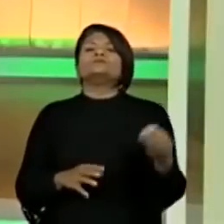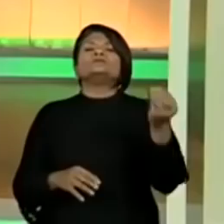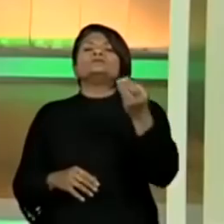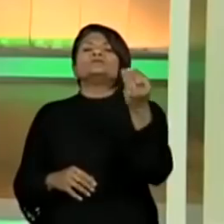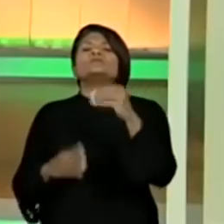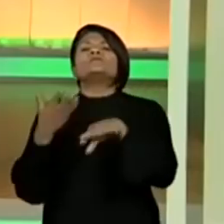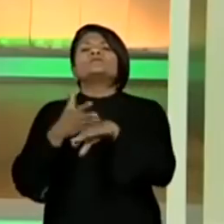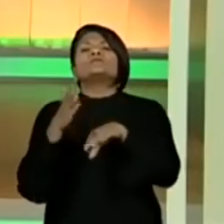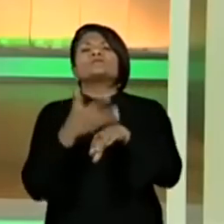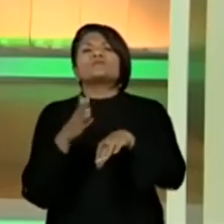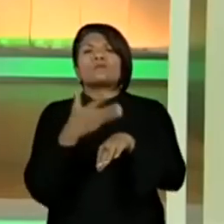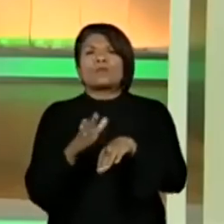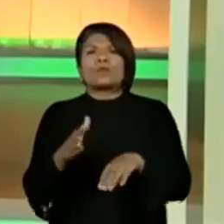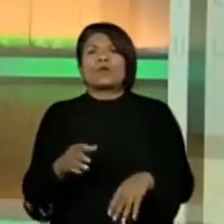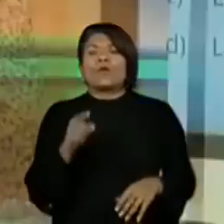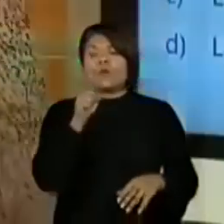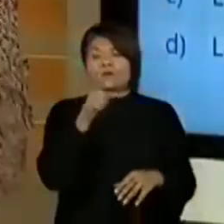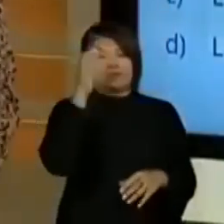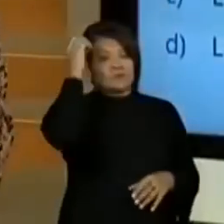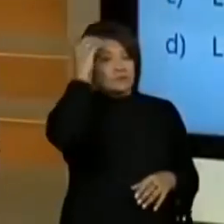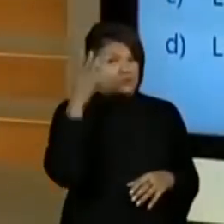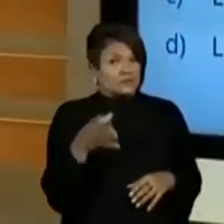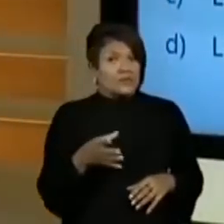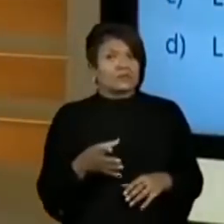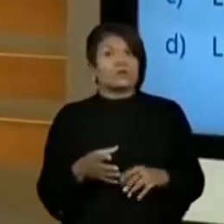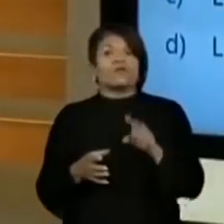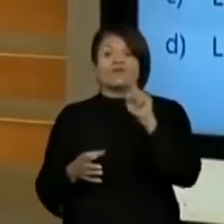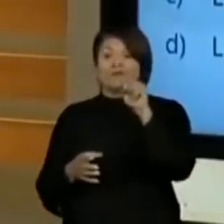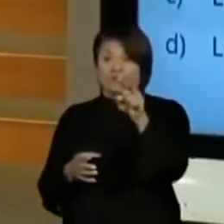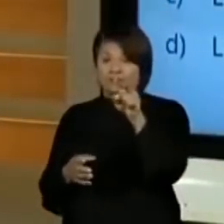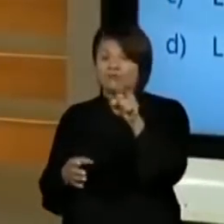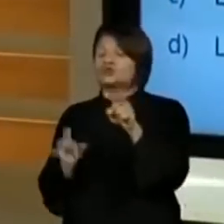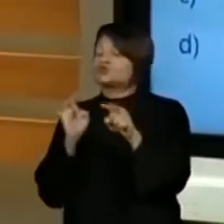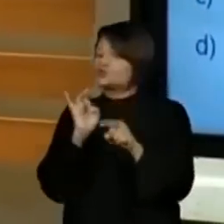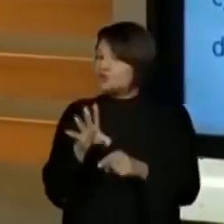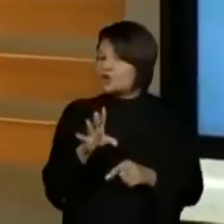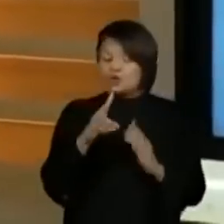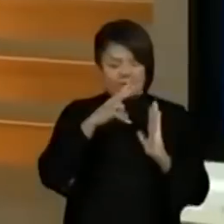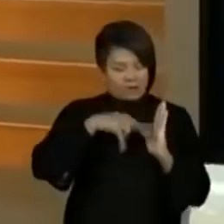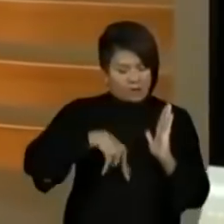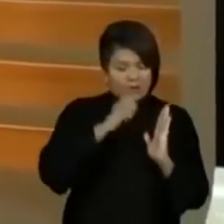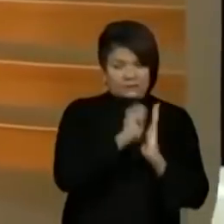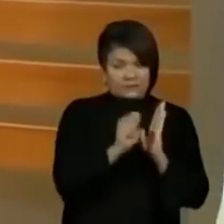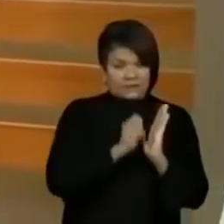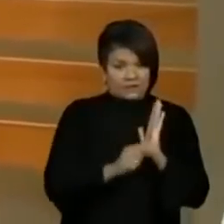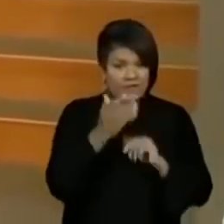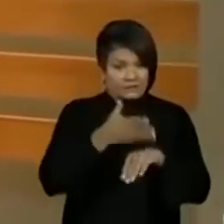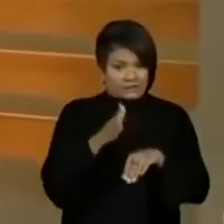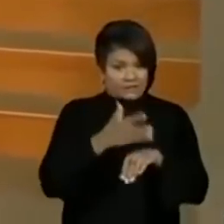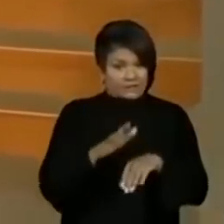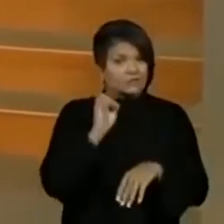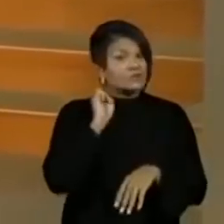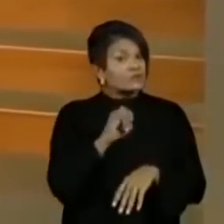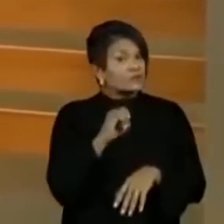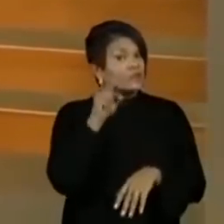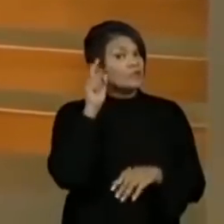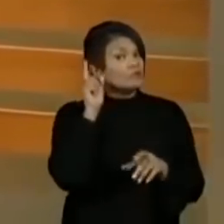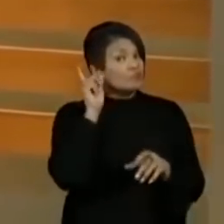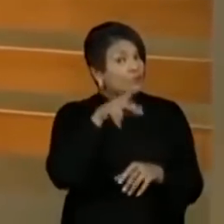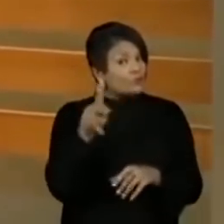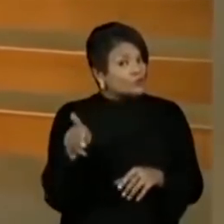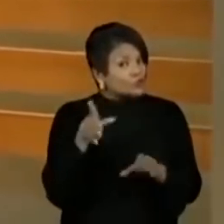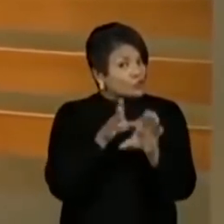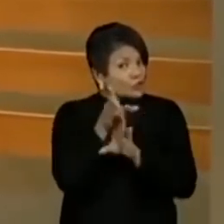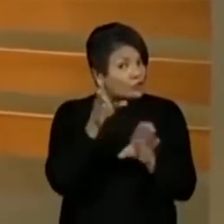vocês vão treinar agora? Lembrando, só façam os exercícios do ler e escrever se o seu professor te orientou a